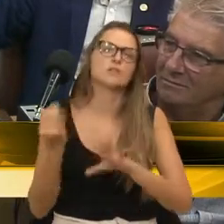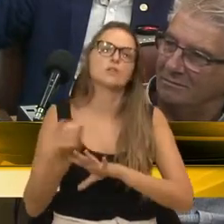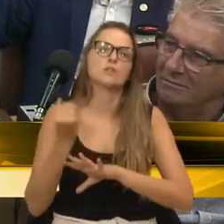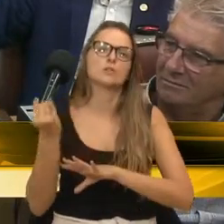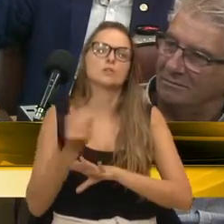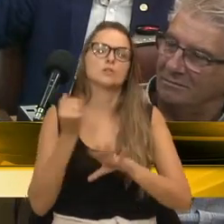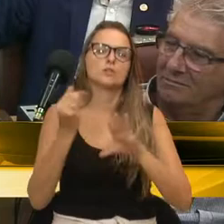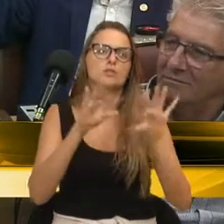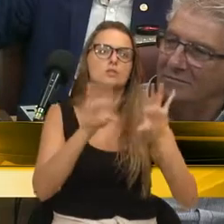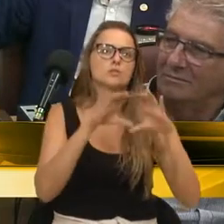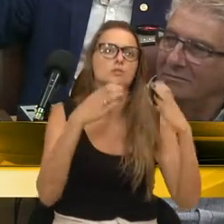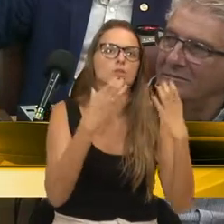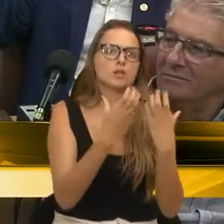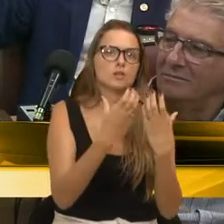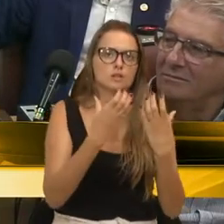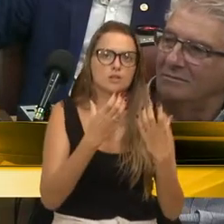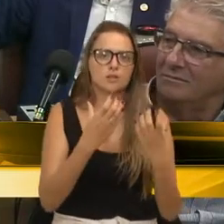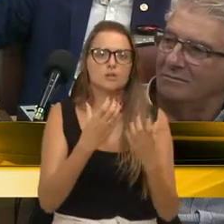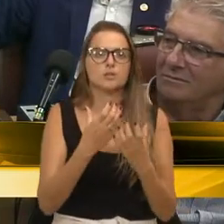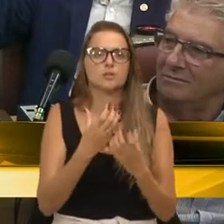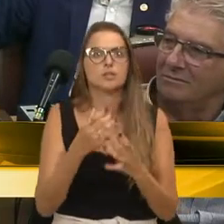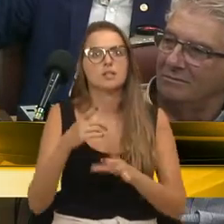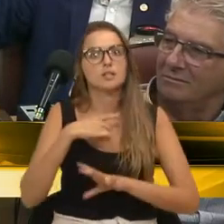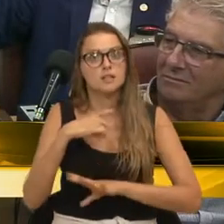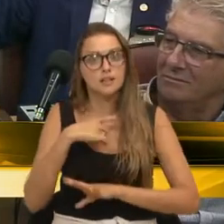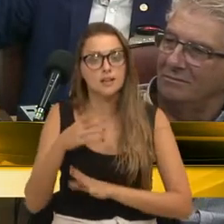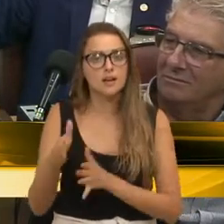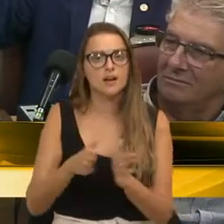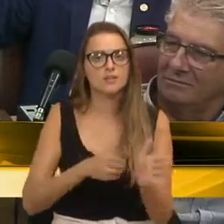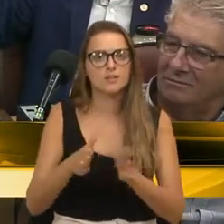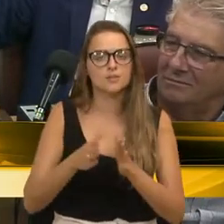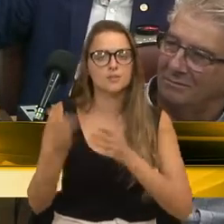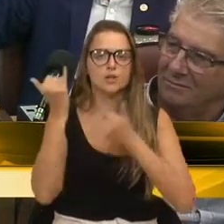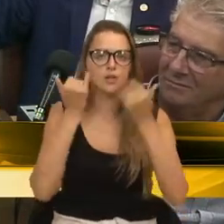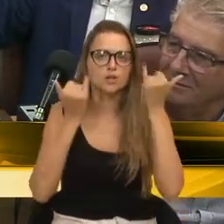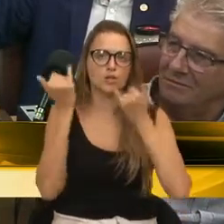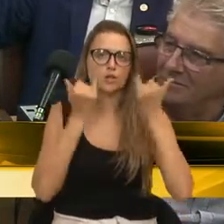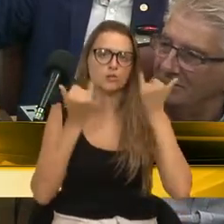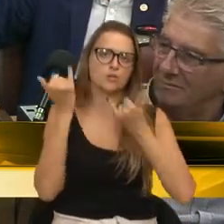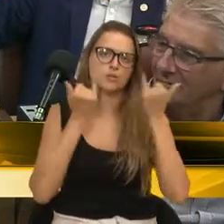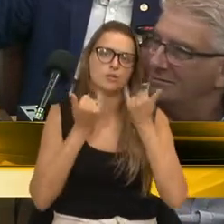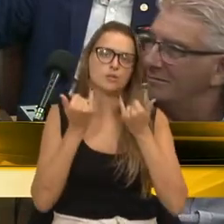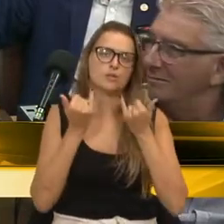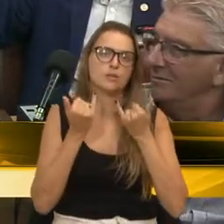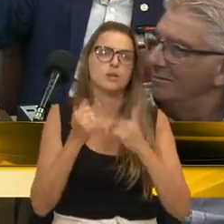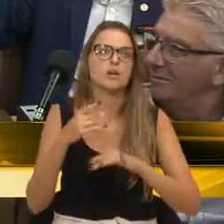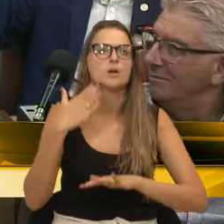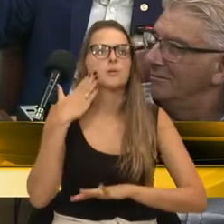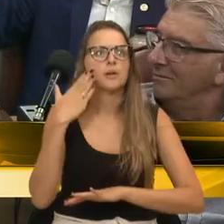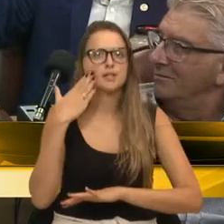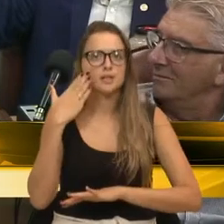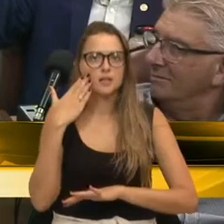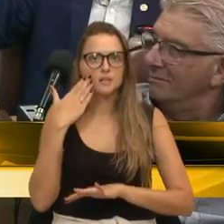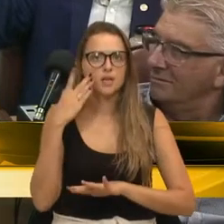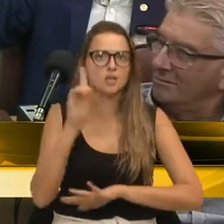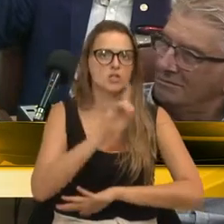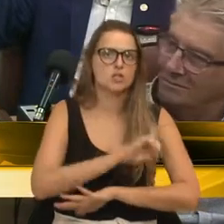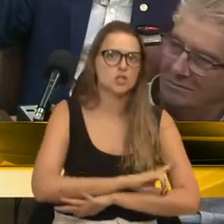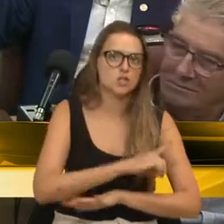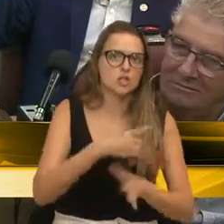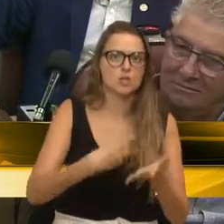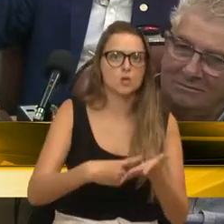comunidade surda poder ter o acesso às informações, para que possam saber os dias das